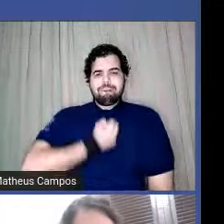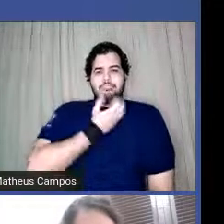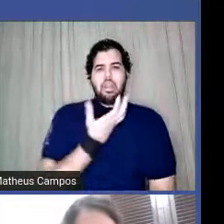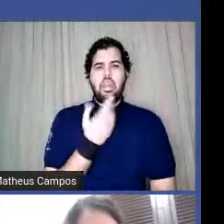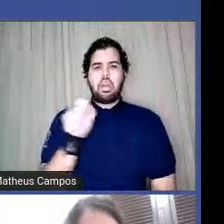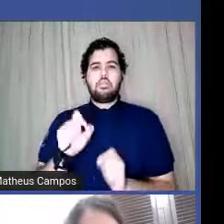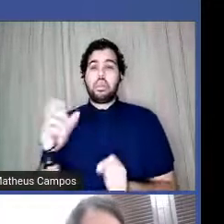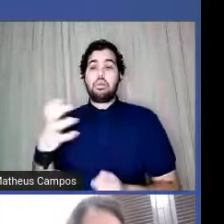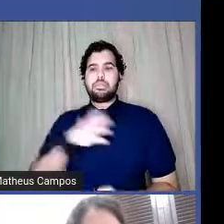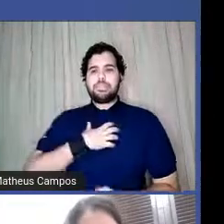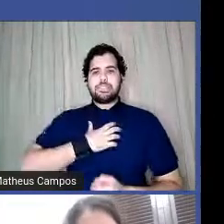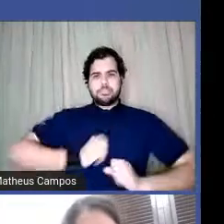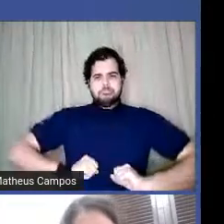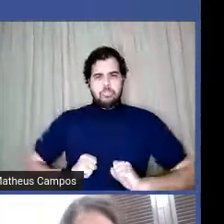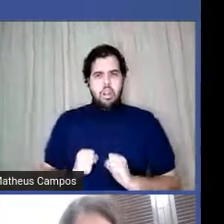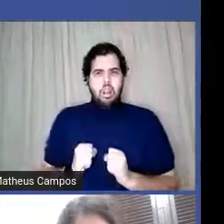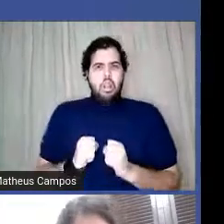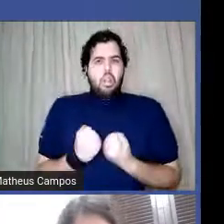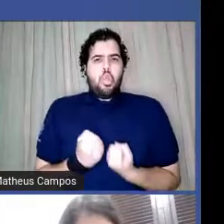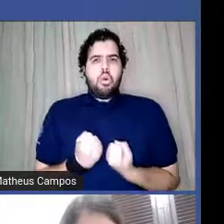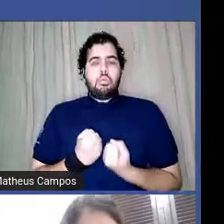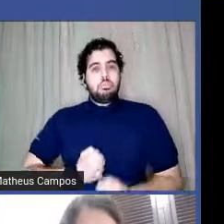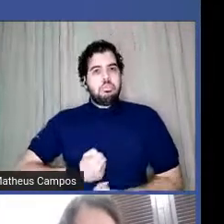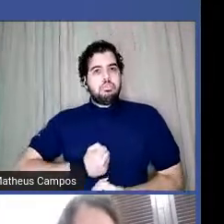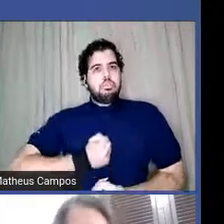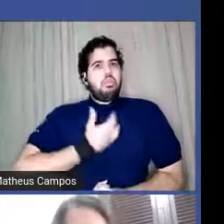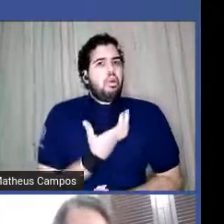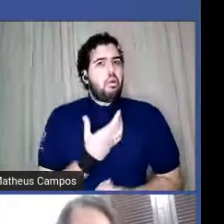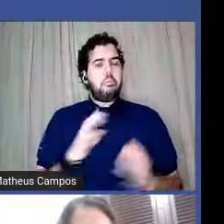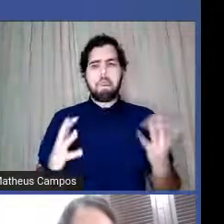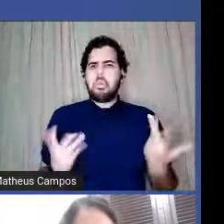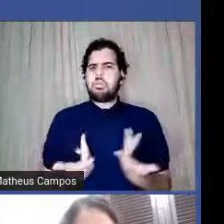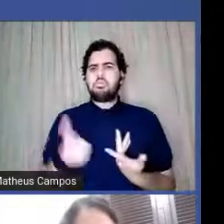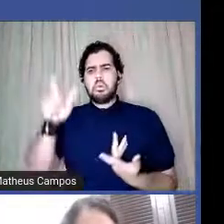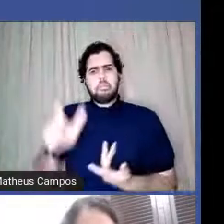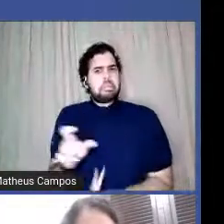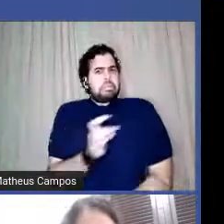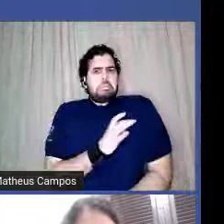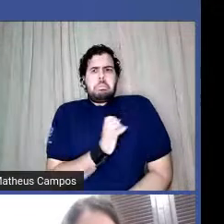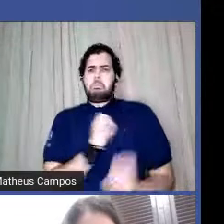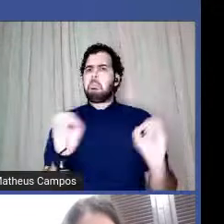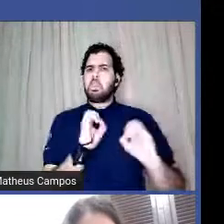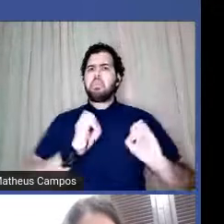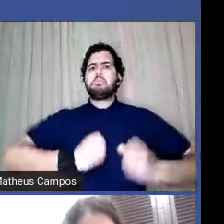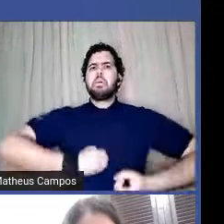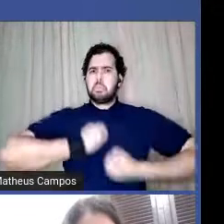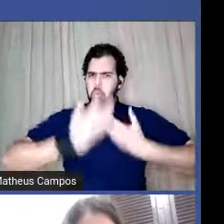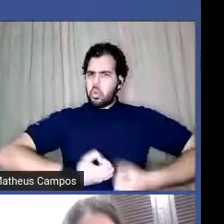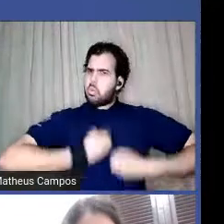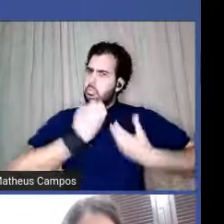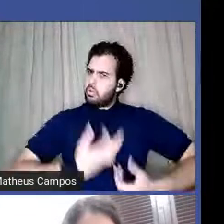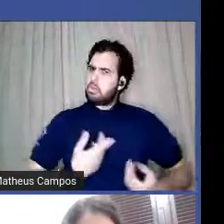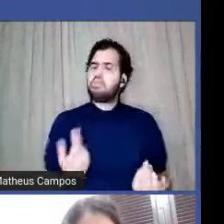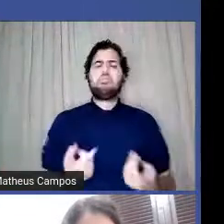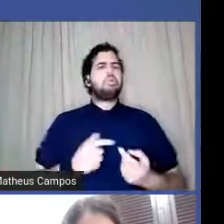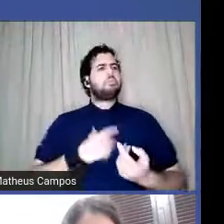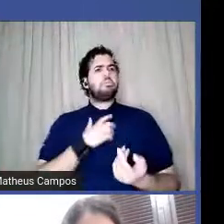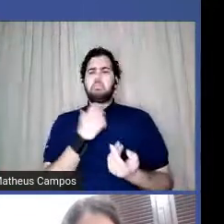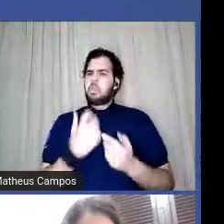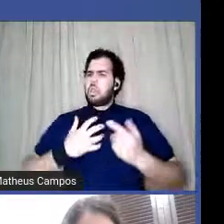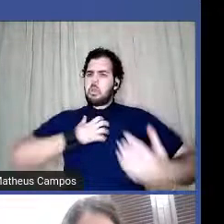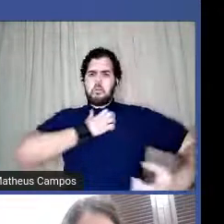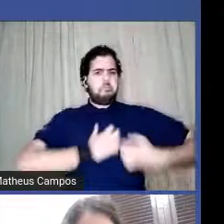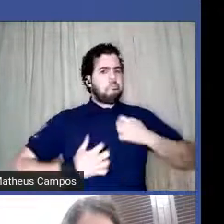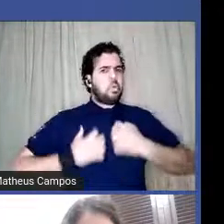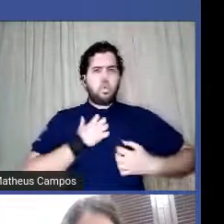força extraordinária, é de uma pessoa que não tem medo de falar o que sente, não tem medo de se revoltar com o que